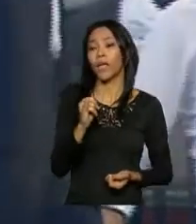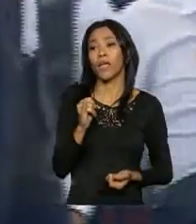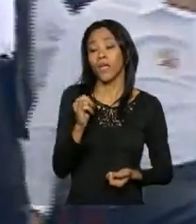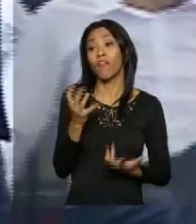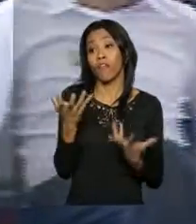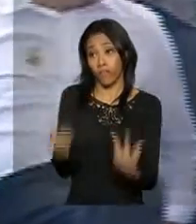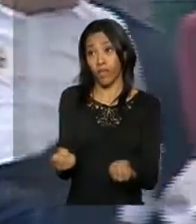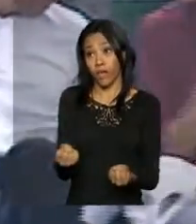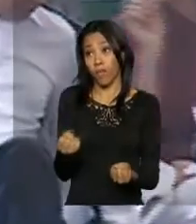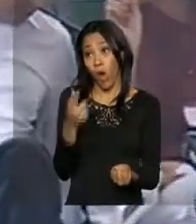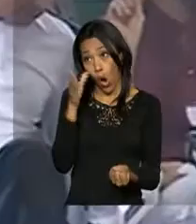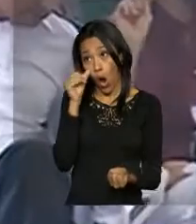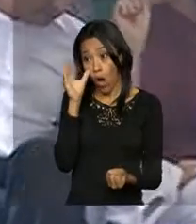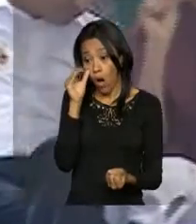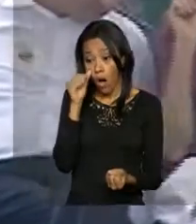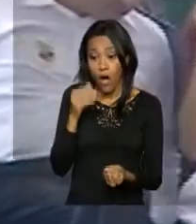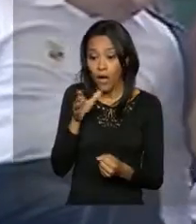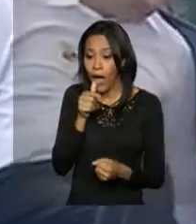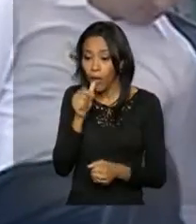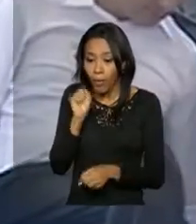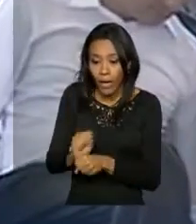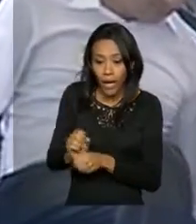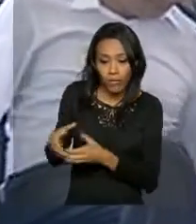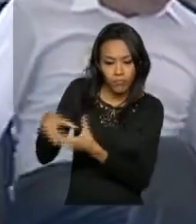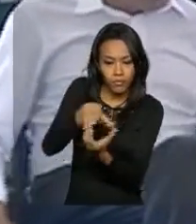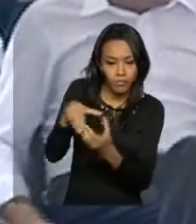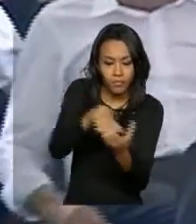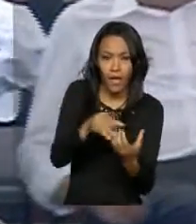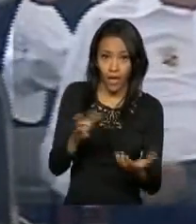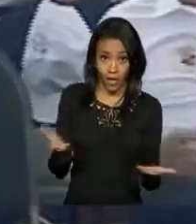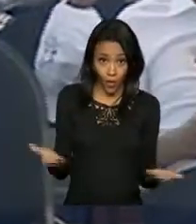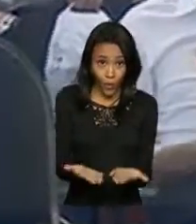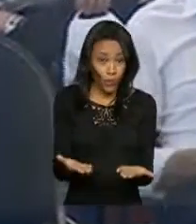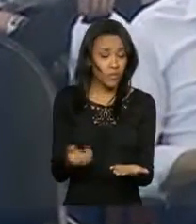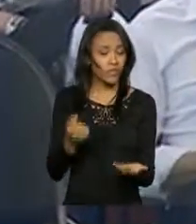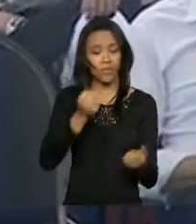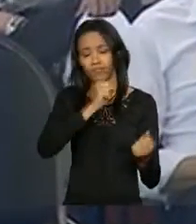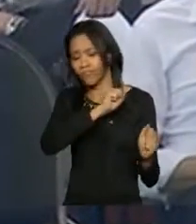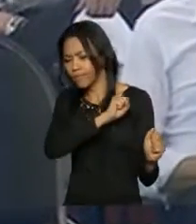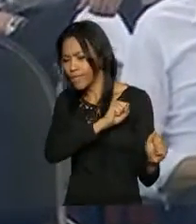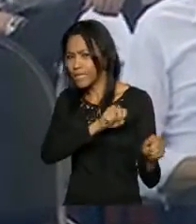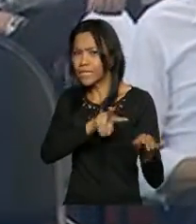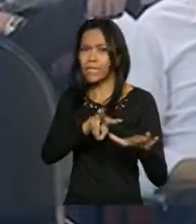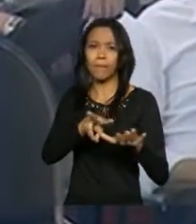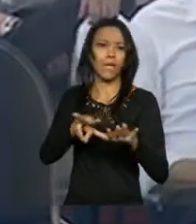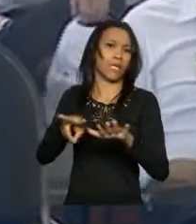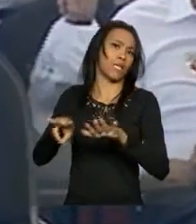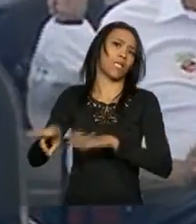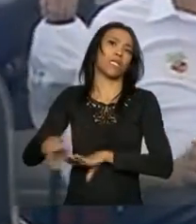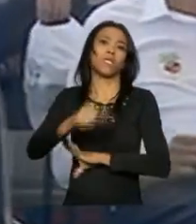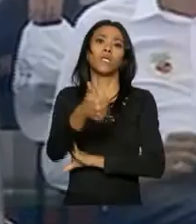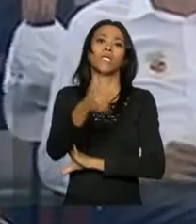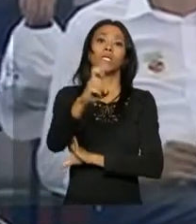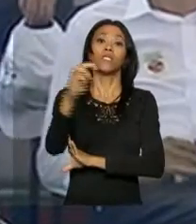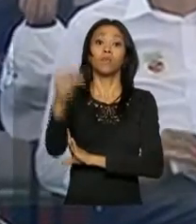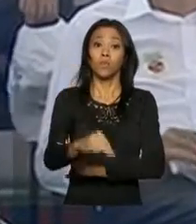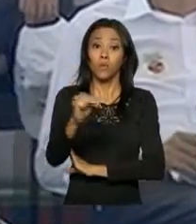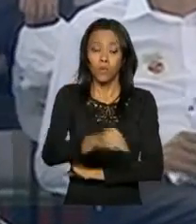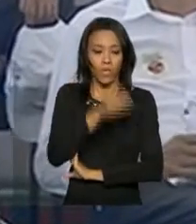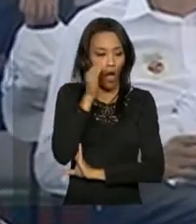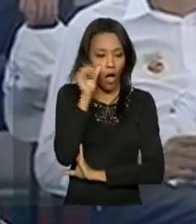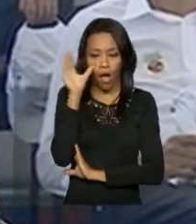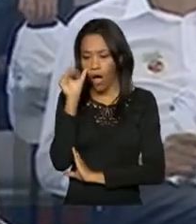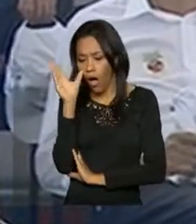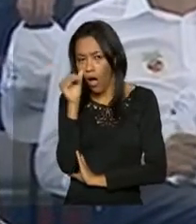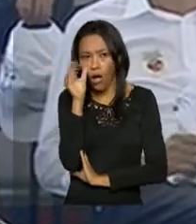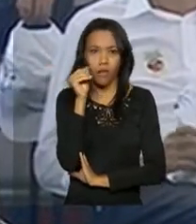vamos olhar nossa casa. É hoje e toda semana tirar 15 minutos e fazer uma vistoria. Não